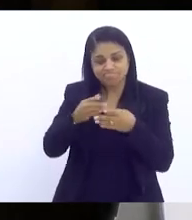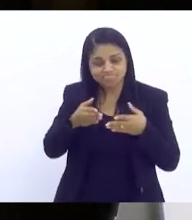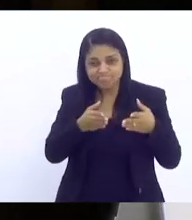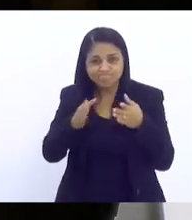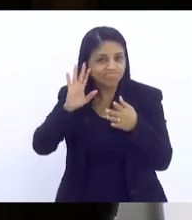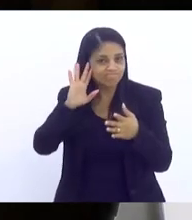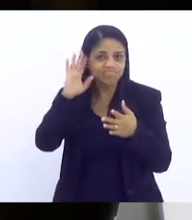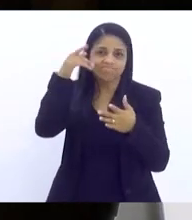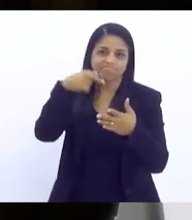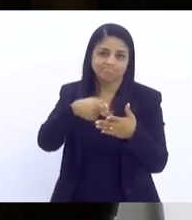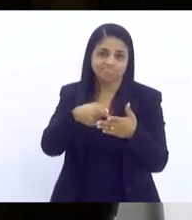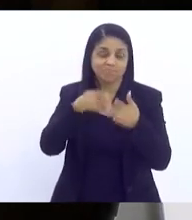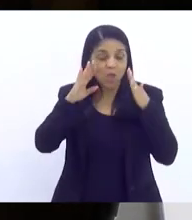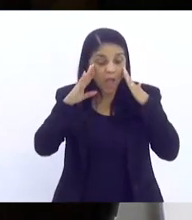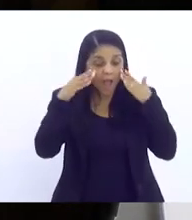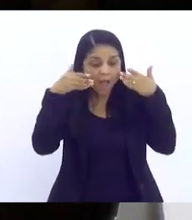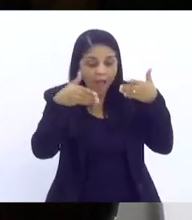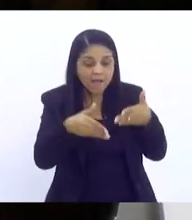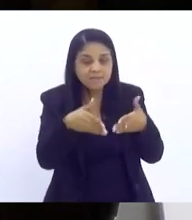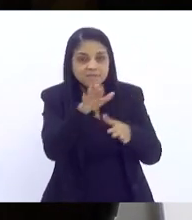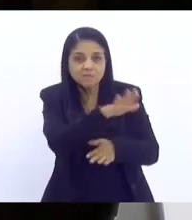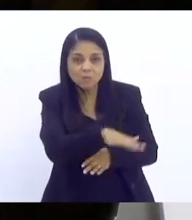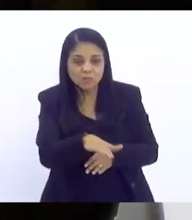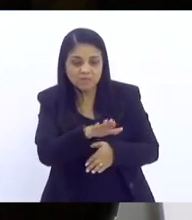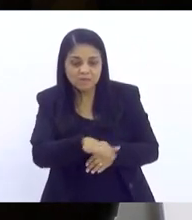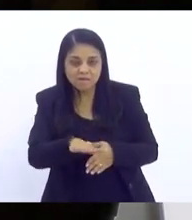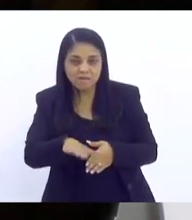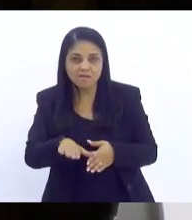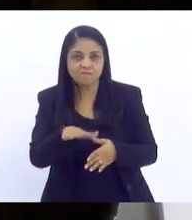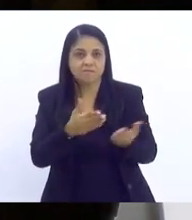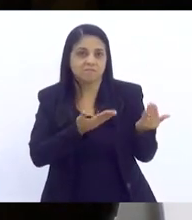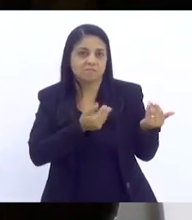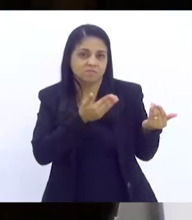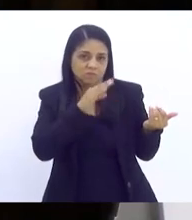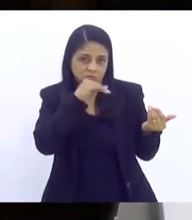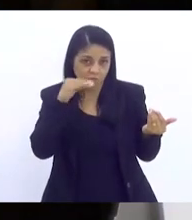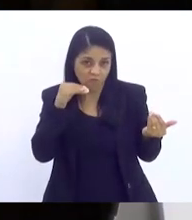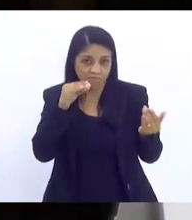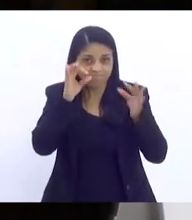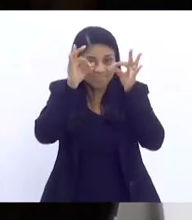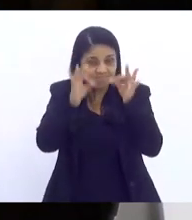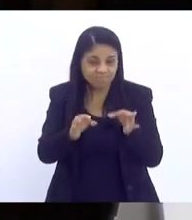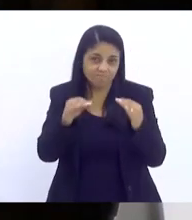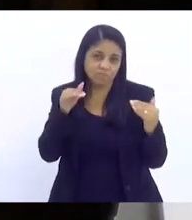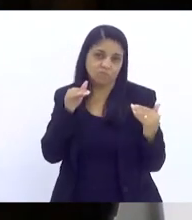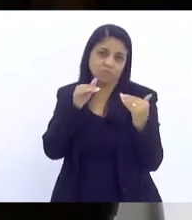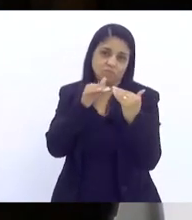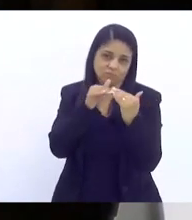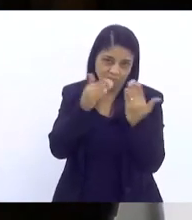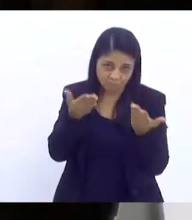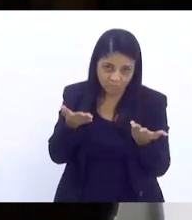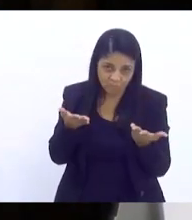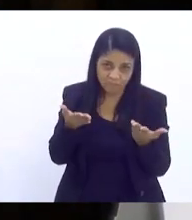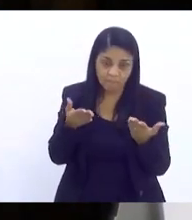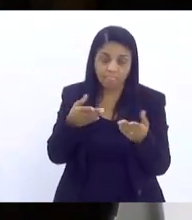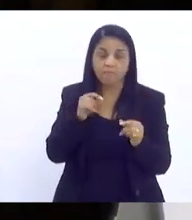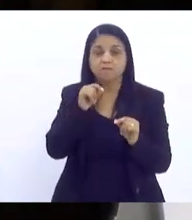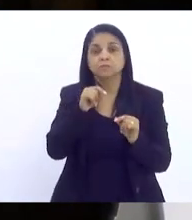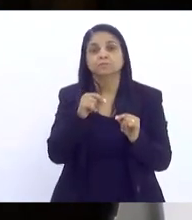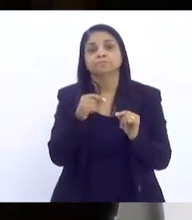atenção adequada para essas crianças e adolescentes. E o que a gente traz dessas questões?